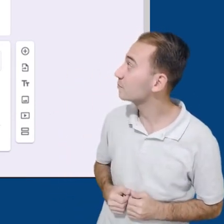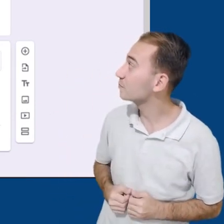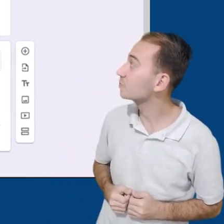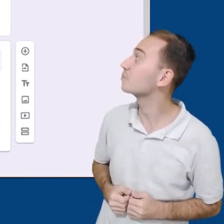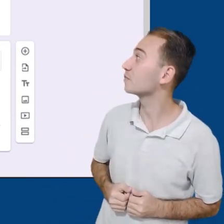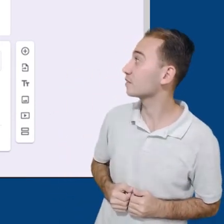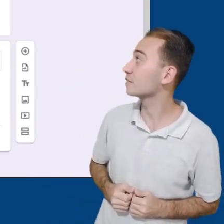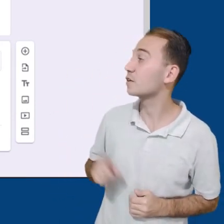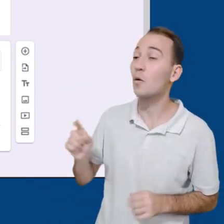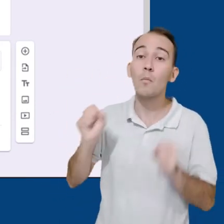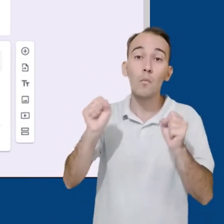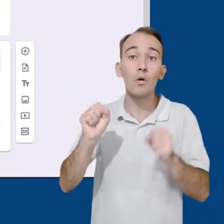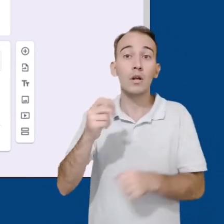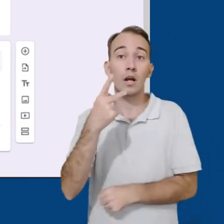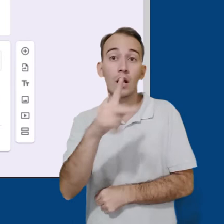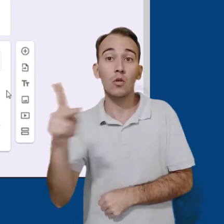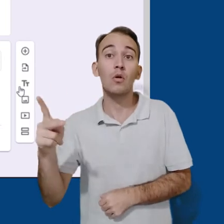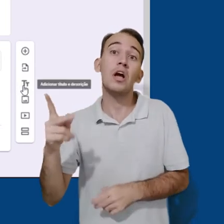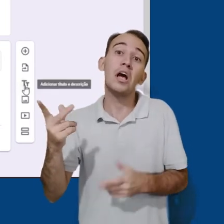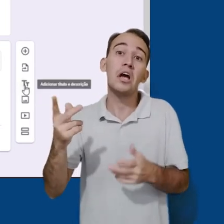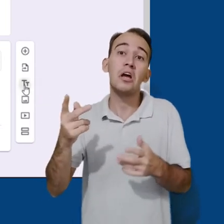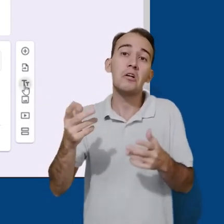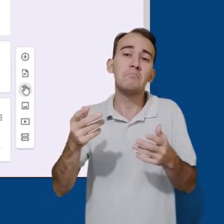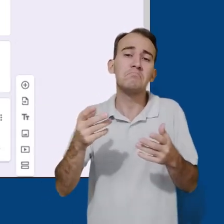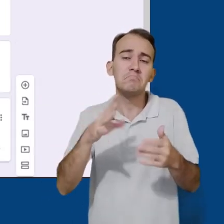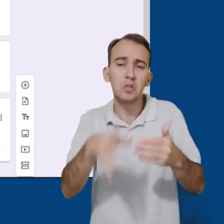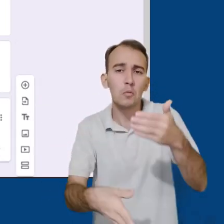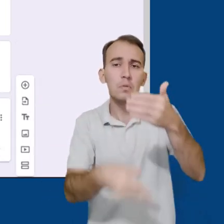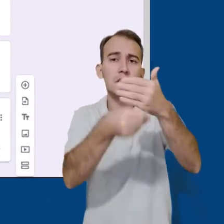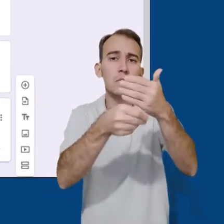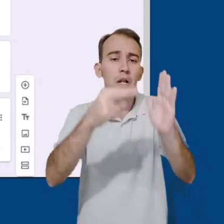nos permitem adicionar um comentário para o participante ler.